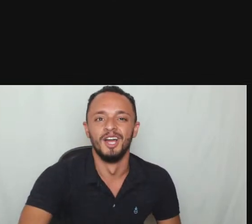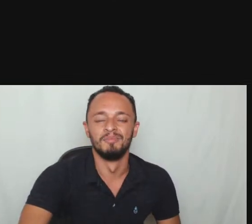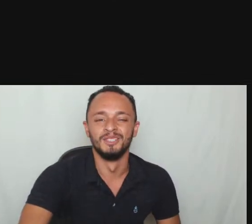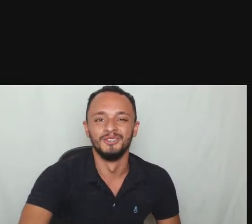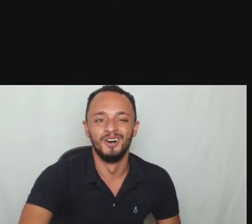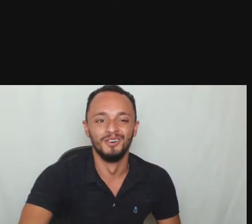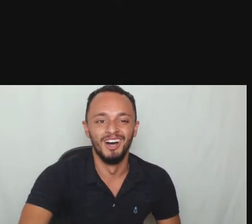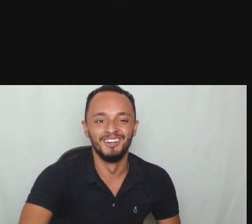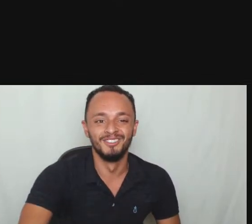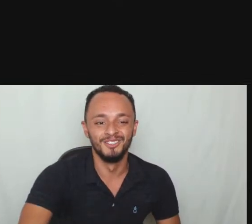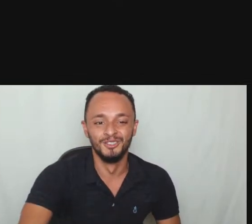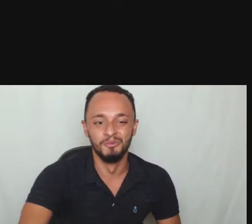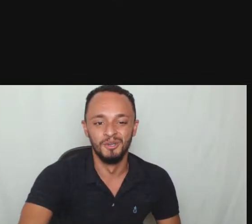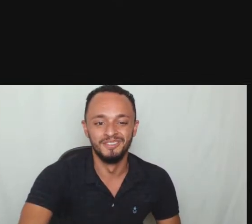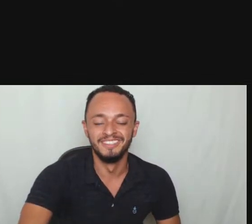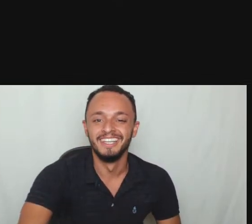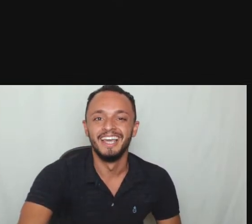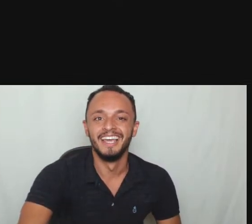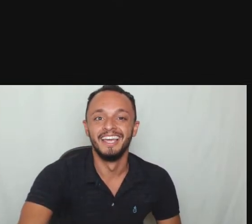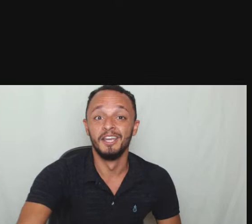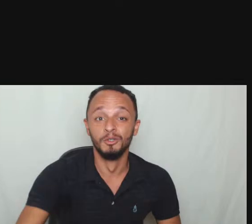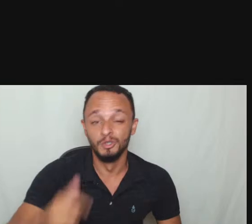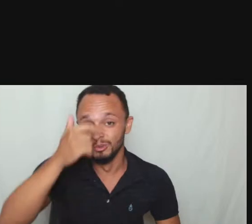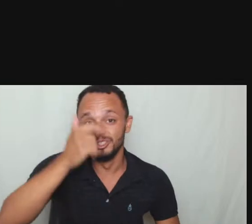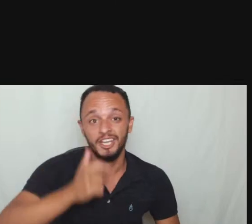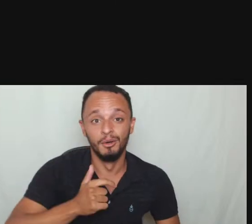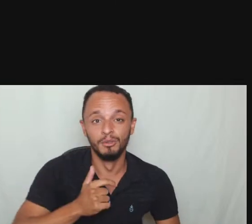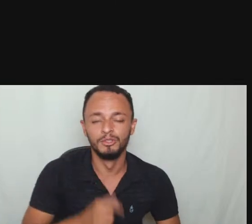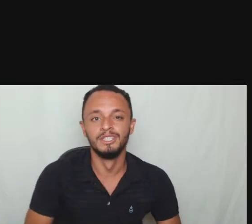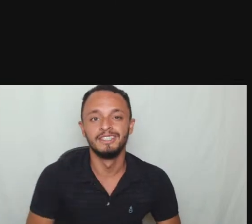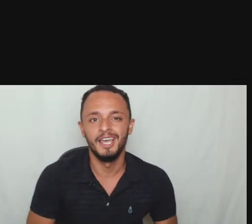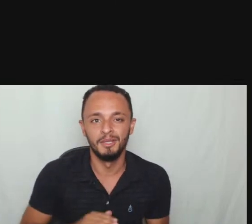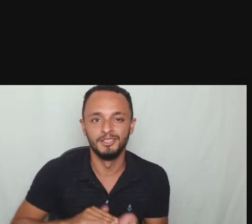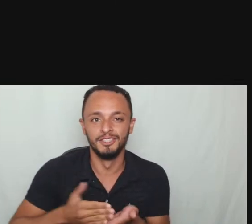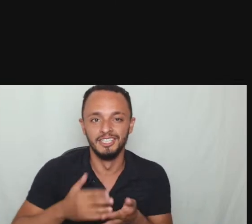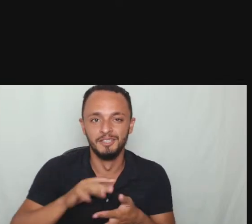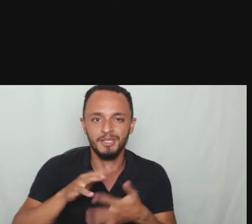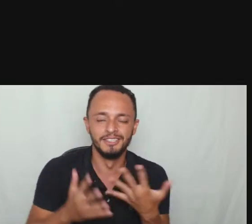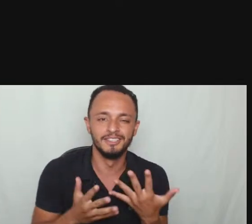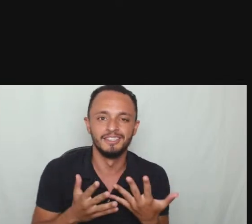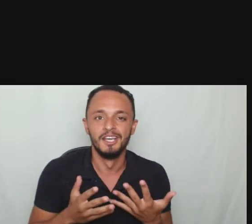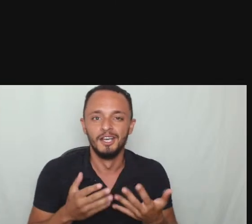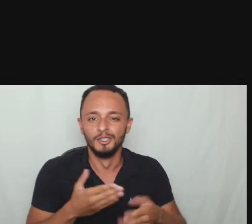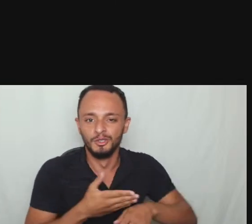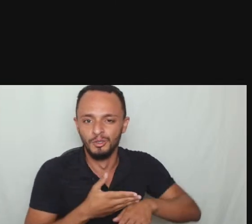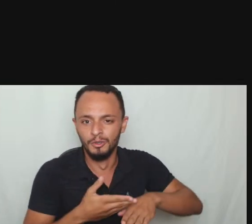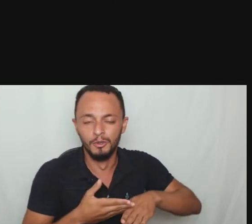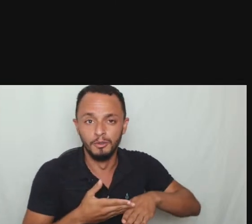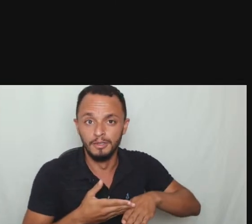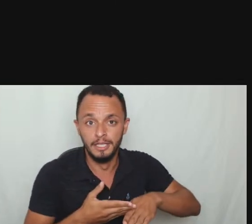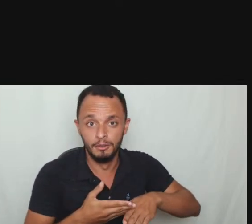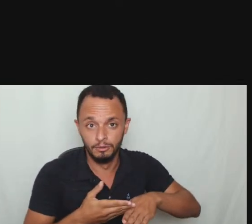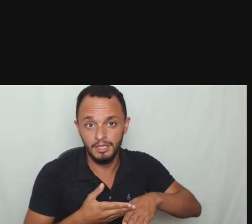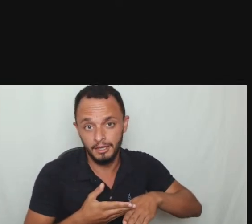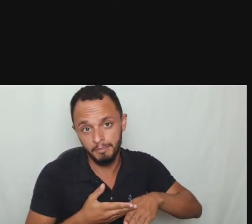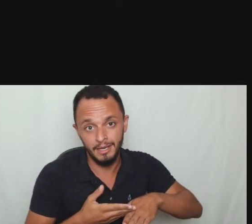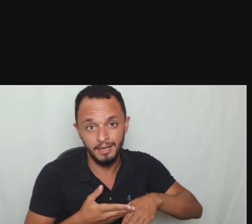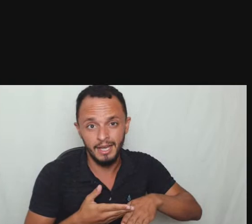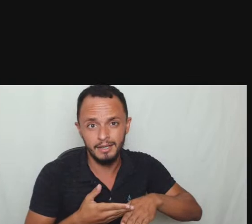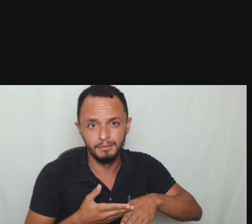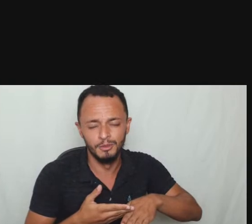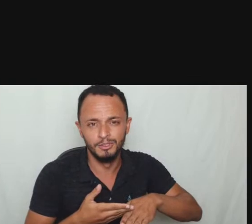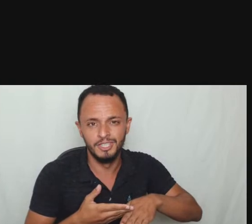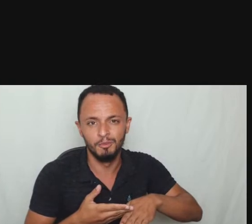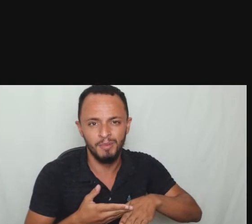Olá pessoal Olá Elton tudo bom é eu sou Uziel sou intérprete de Libras sou negro da